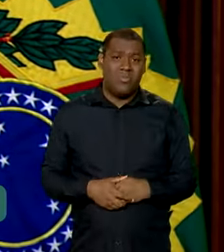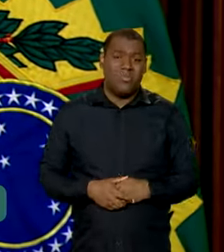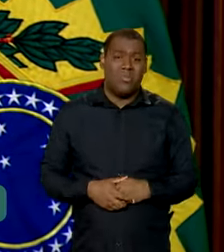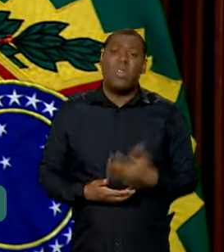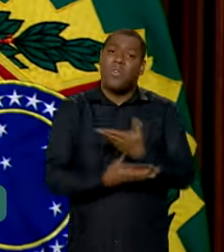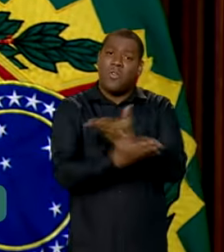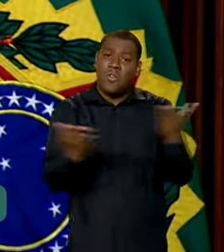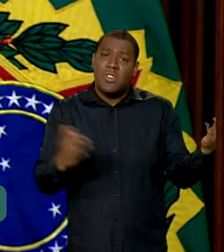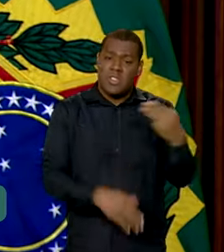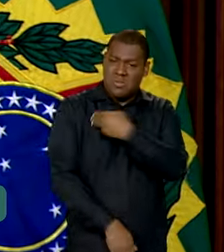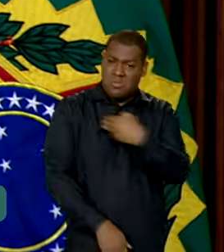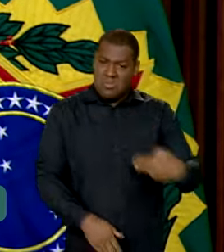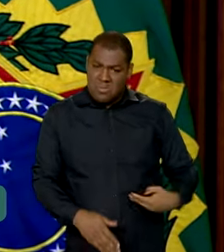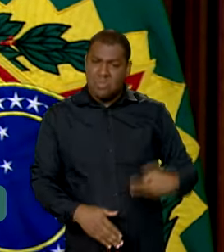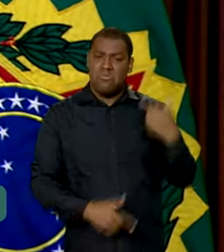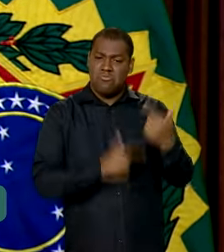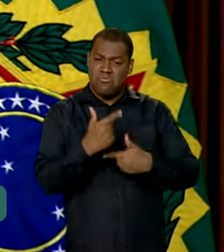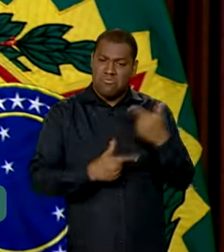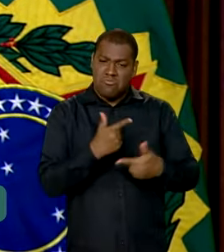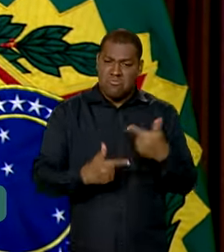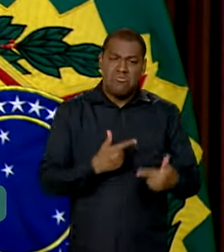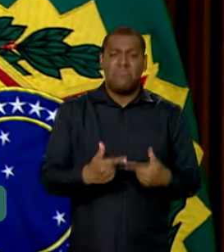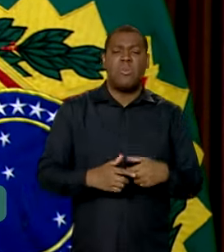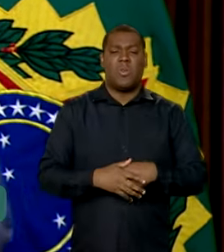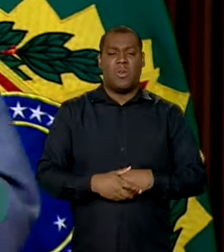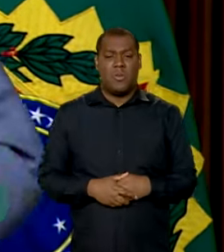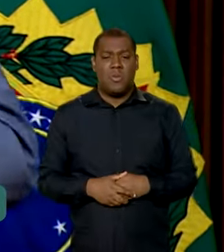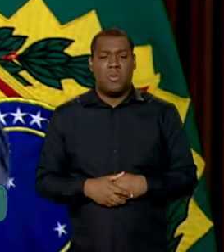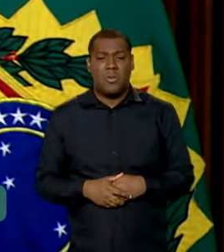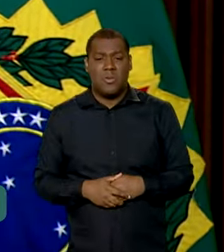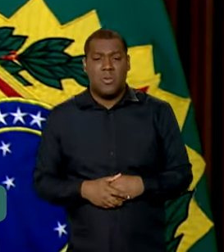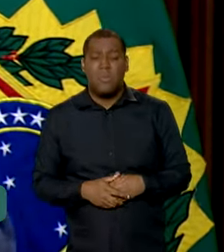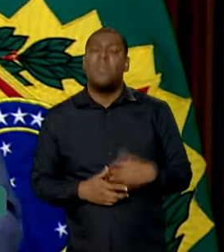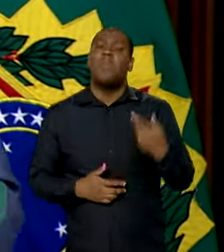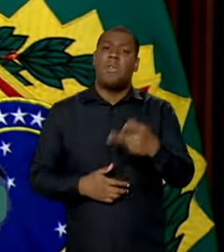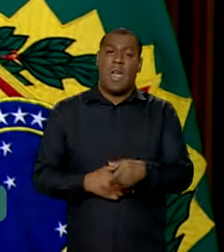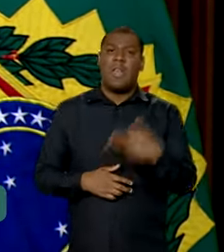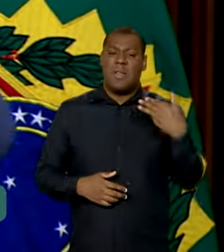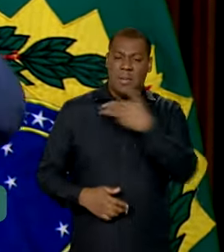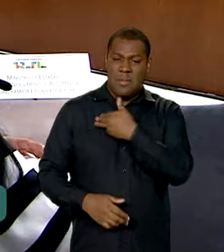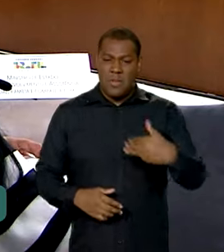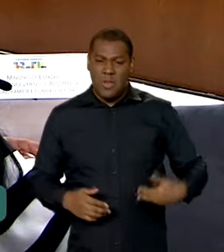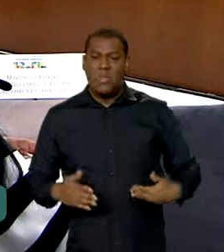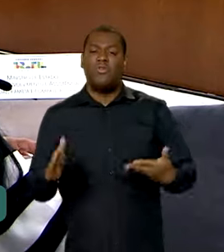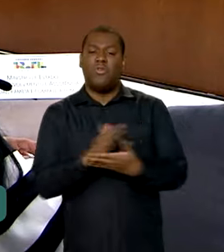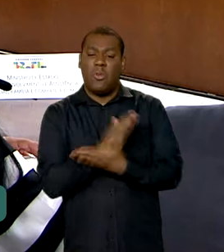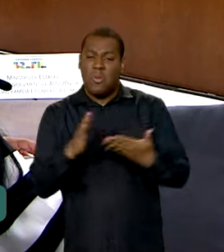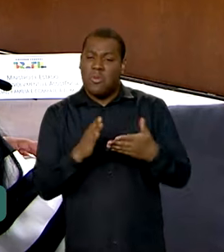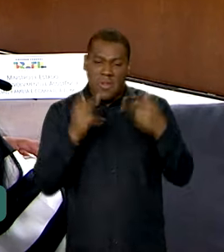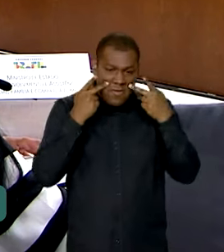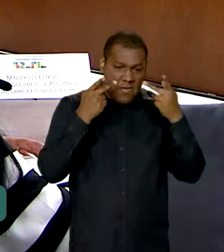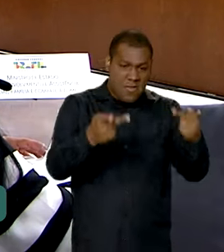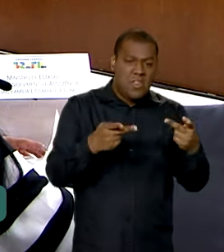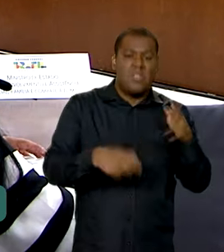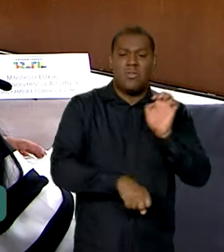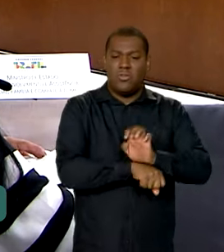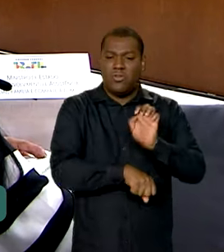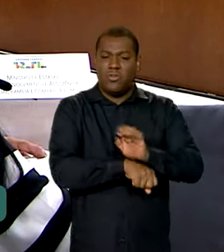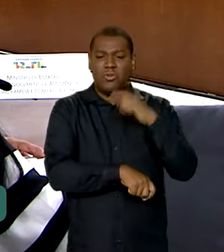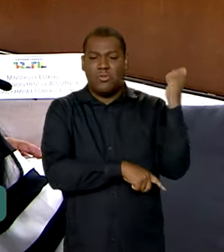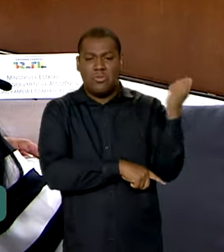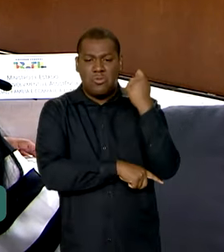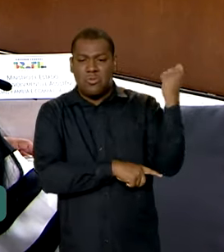que vocês já fizeram. Eu sei que tem muita gente que já foi ao Rio Grande do Sul, tem muita gente que já se reuniu, tem muita gente que já,